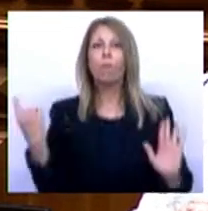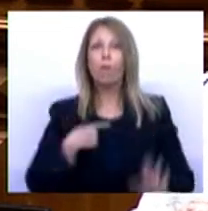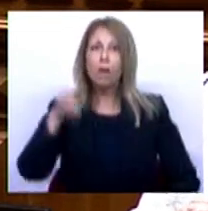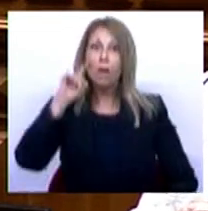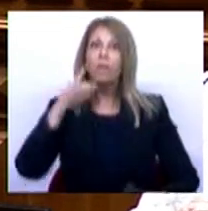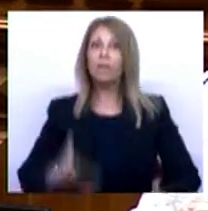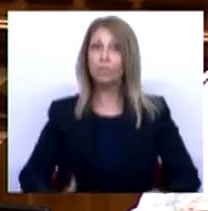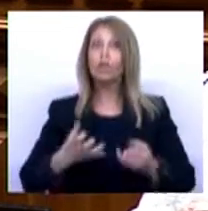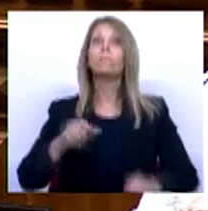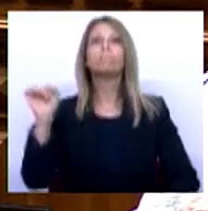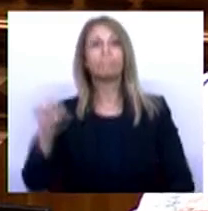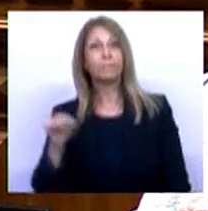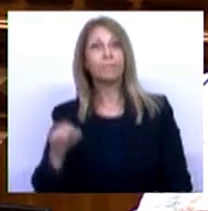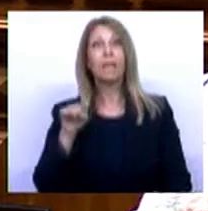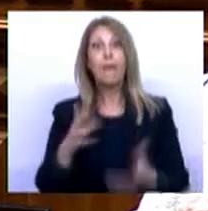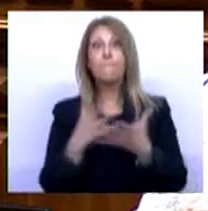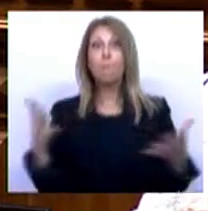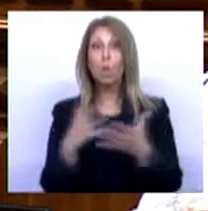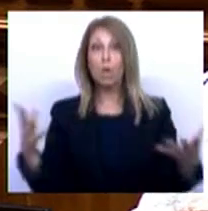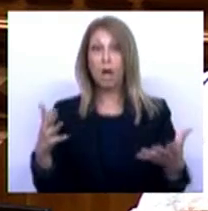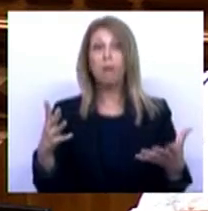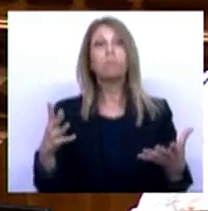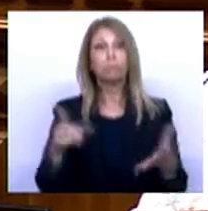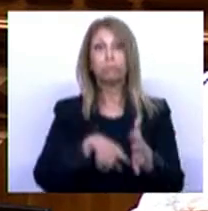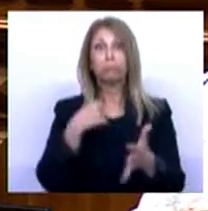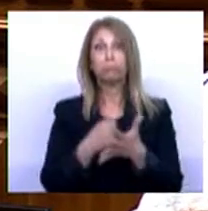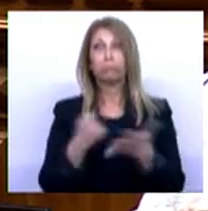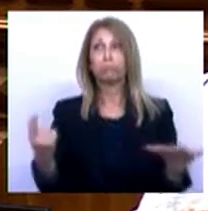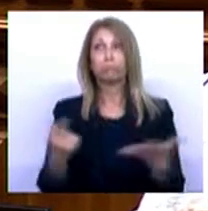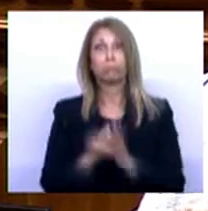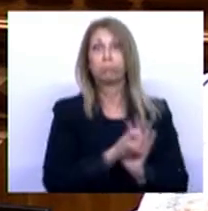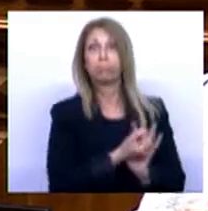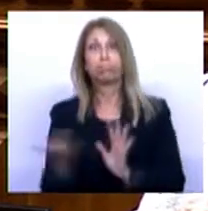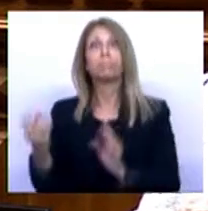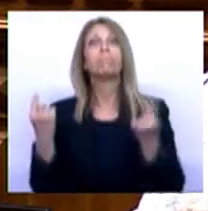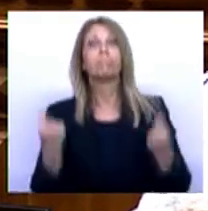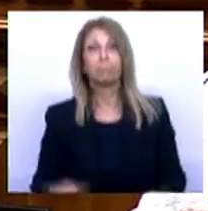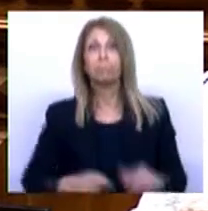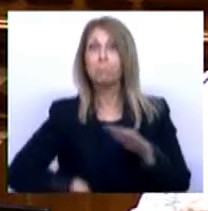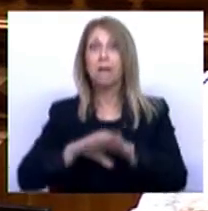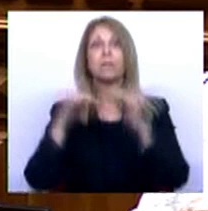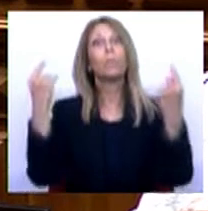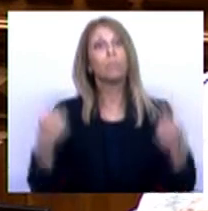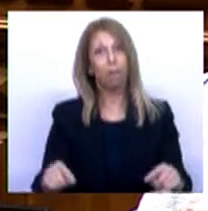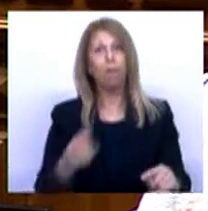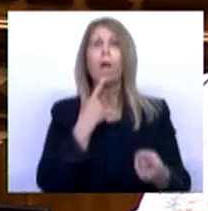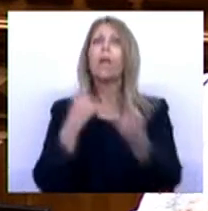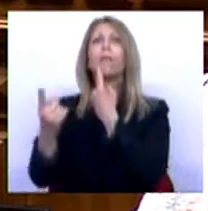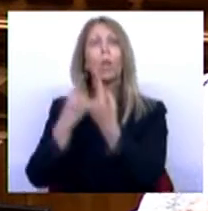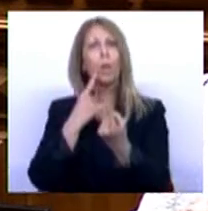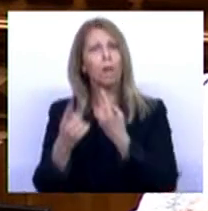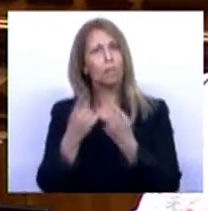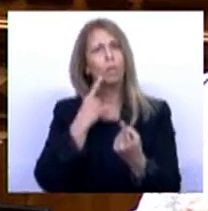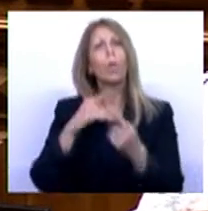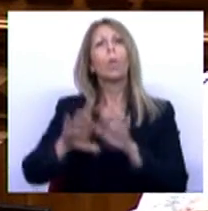Esta, esta maioria absoluta, dialogante, que quer continuar a dialogar com a direita democrática e com a